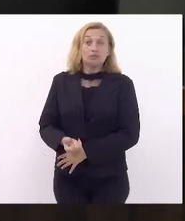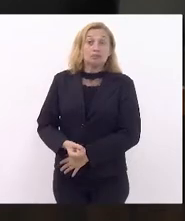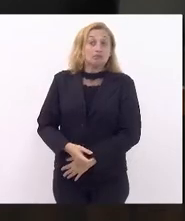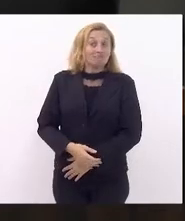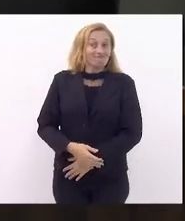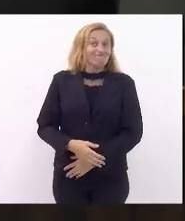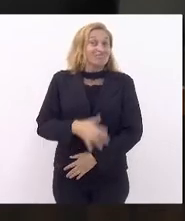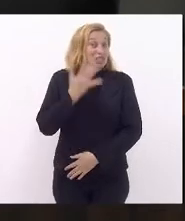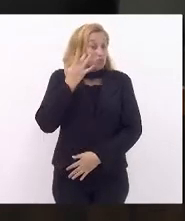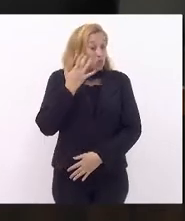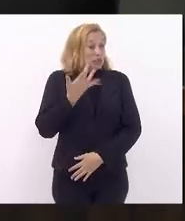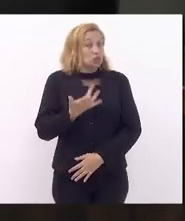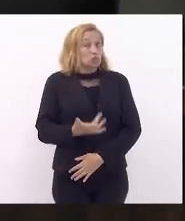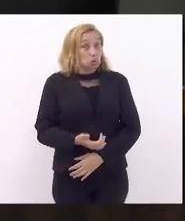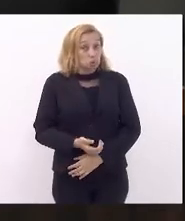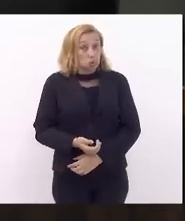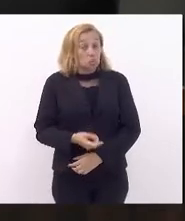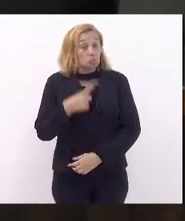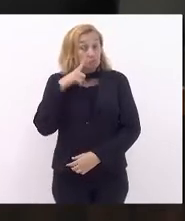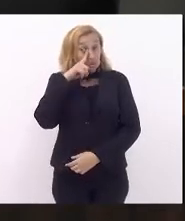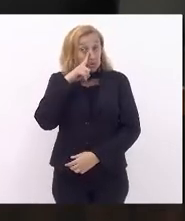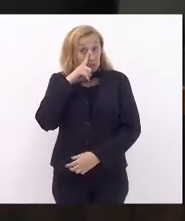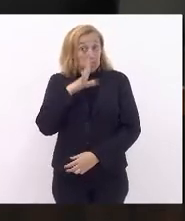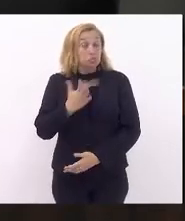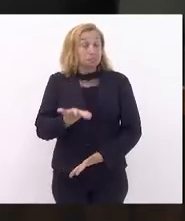eu acho um pouco arriscoso.